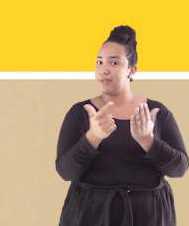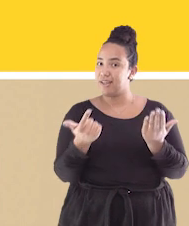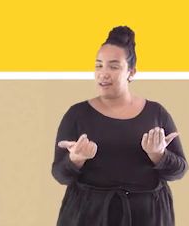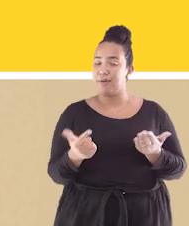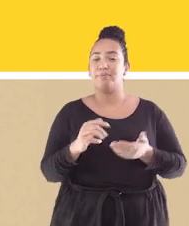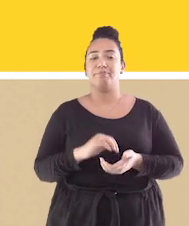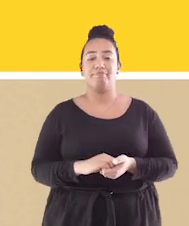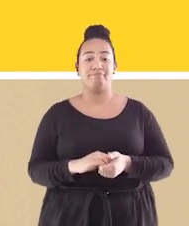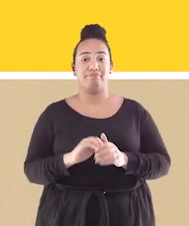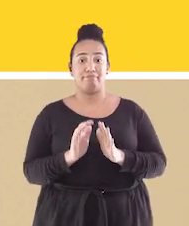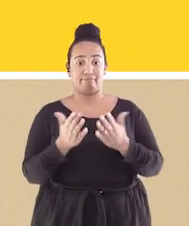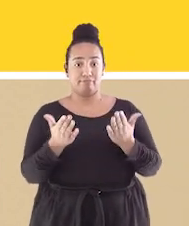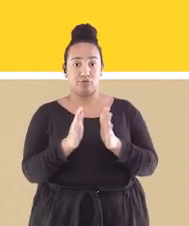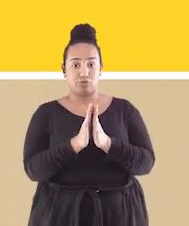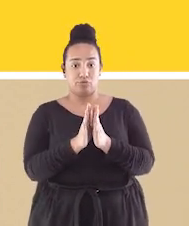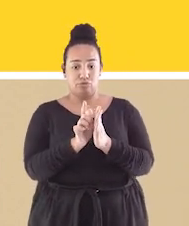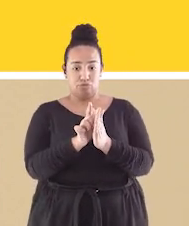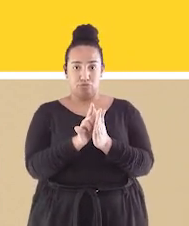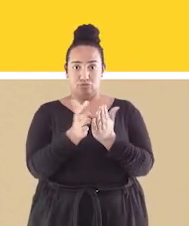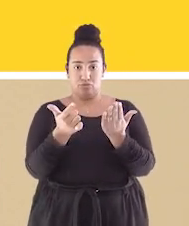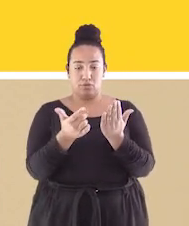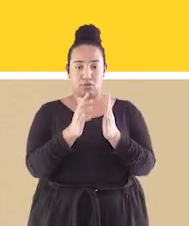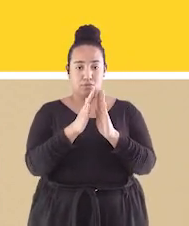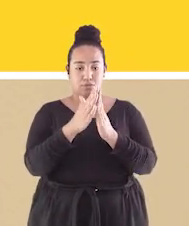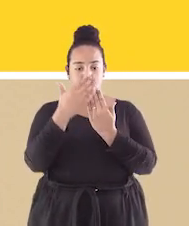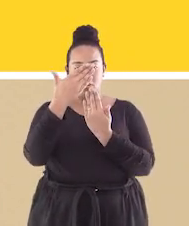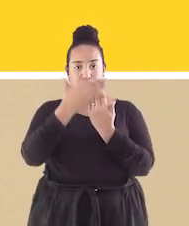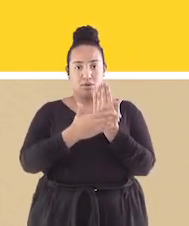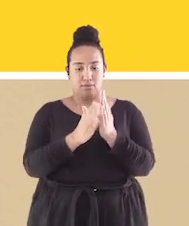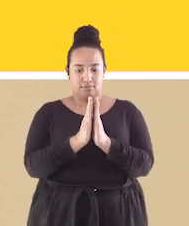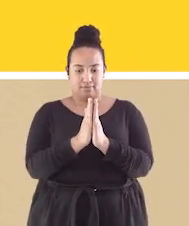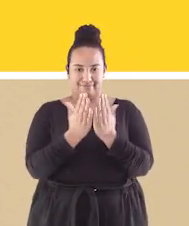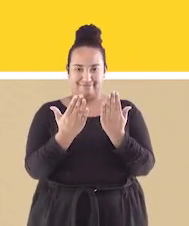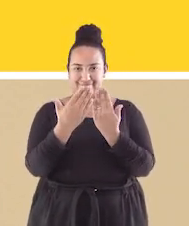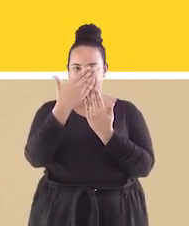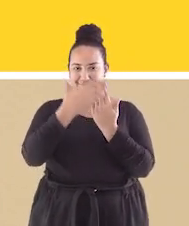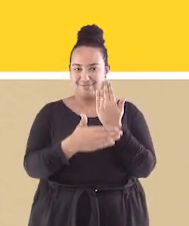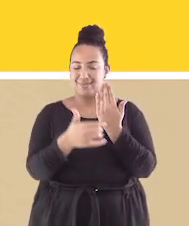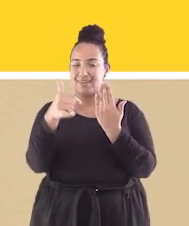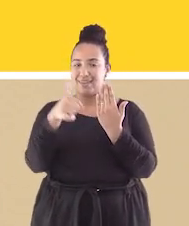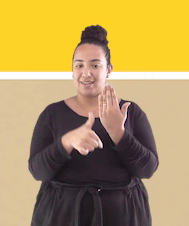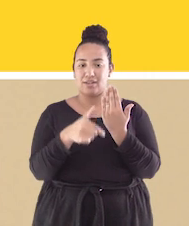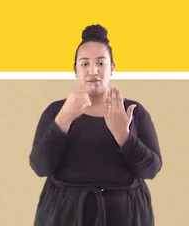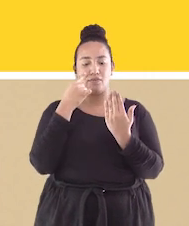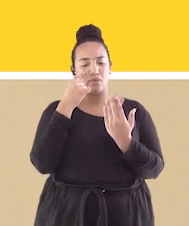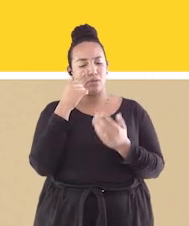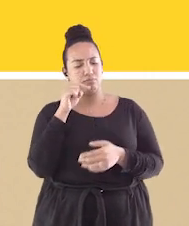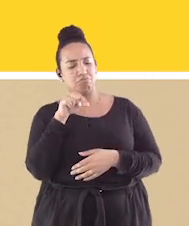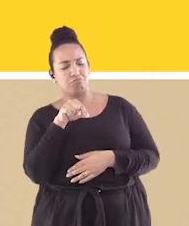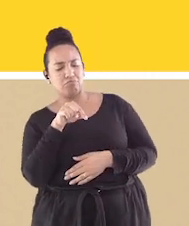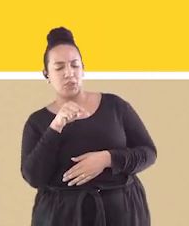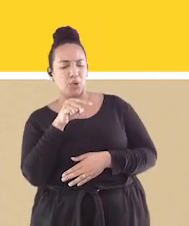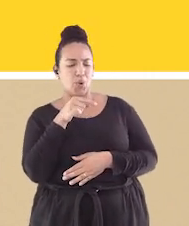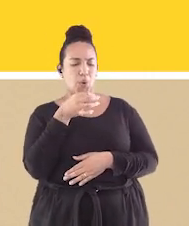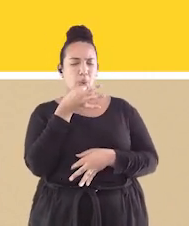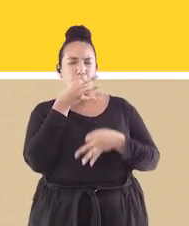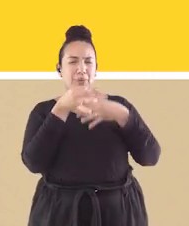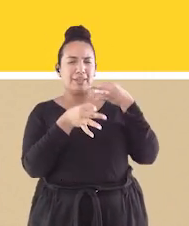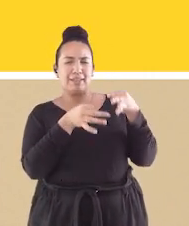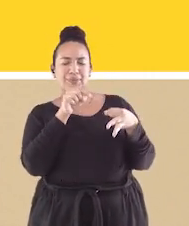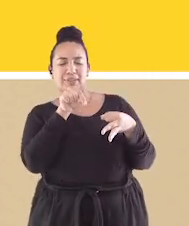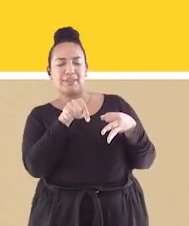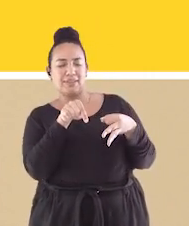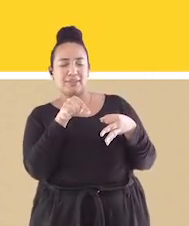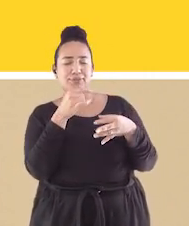do jornal é sua vitrine. Olhando a capa, um possível consumidor vai achar ou não aquela vitrine